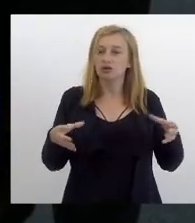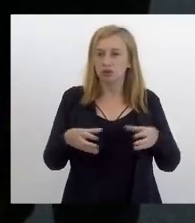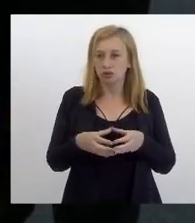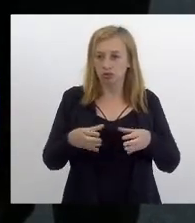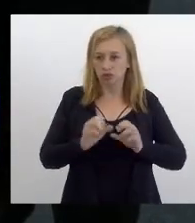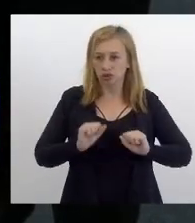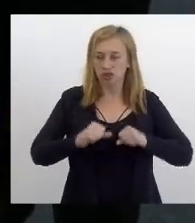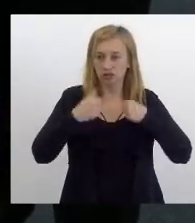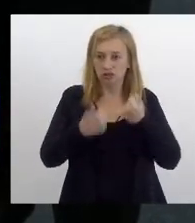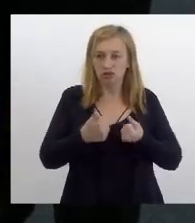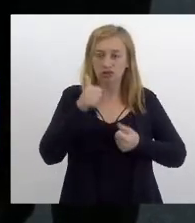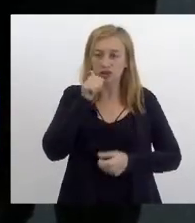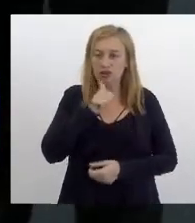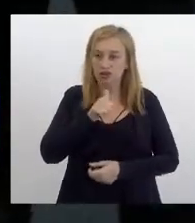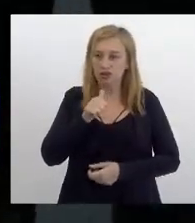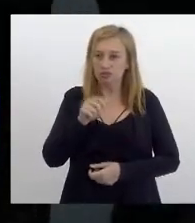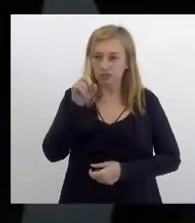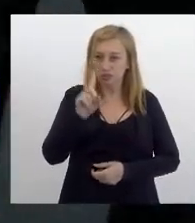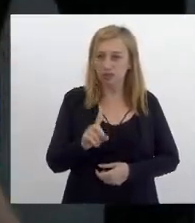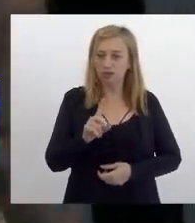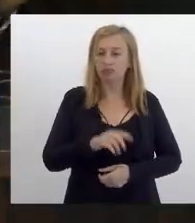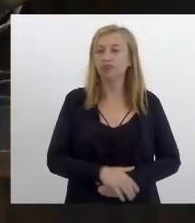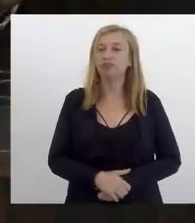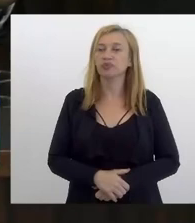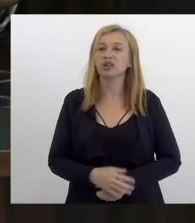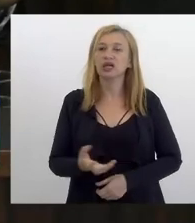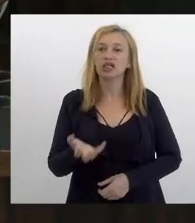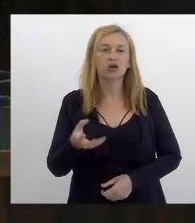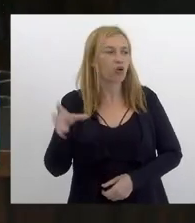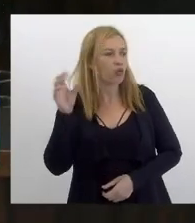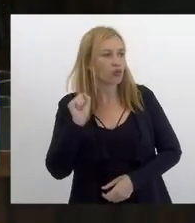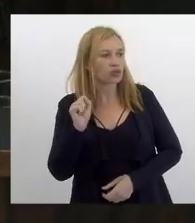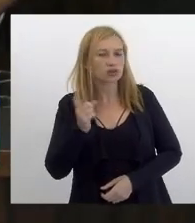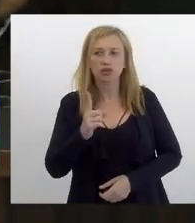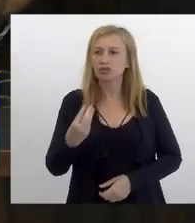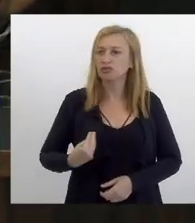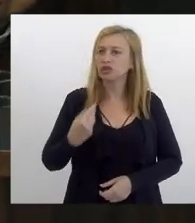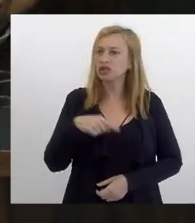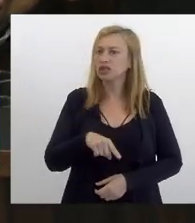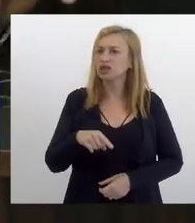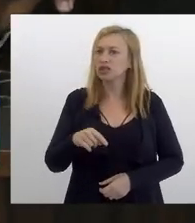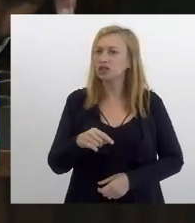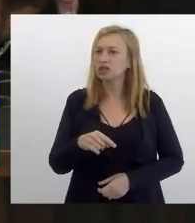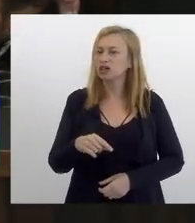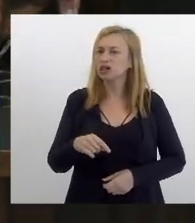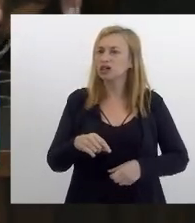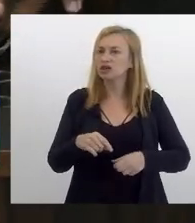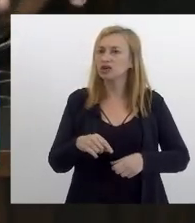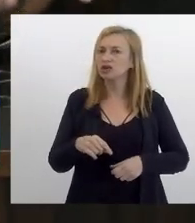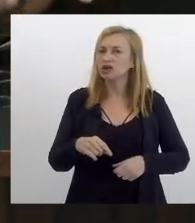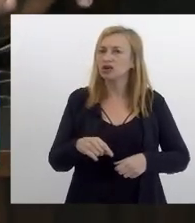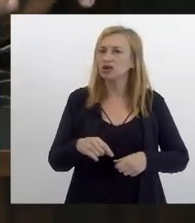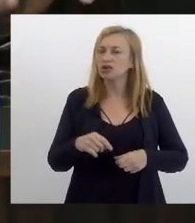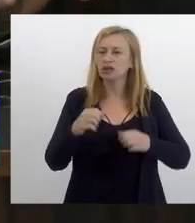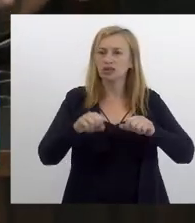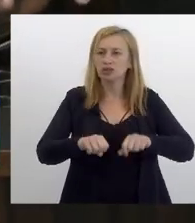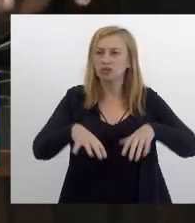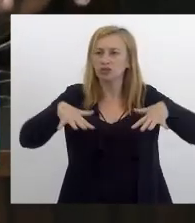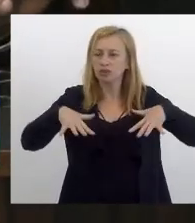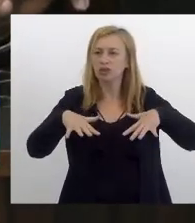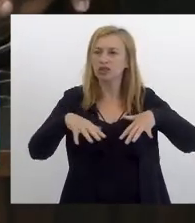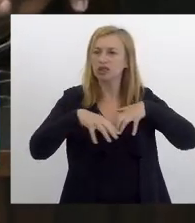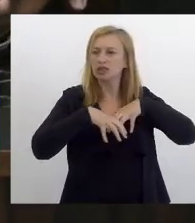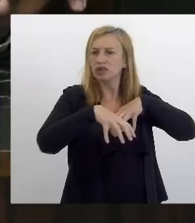defesa dos direitos da mulher queria ouvir não está presente no plenário está de forma remota outra